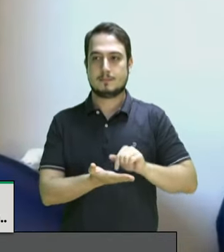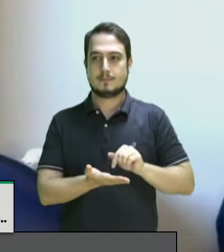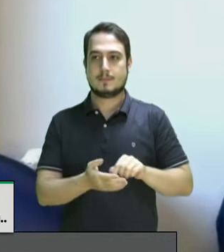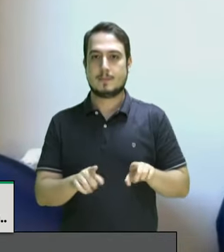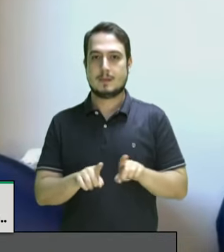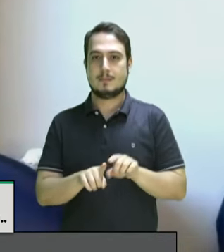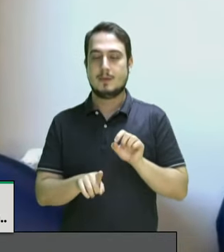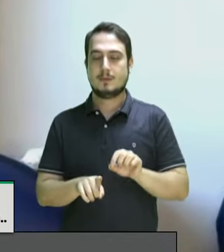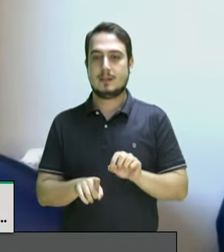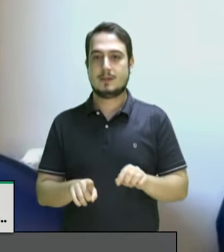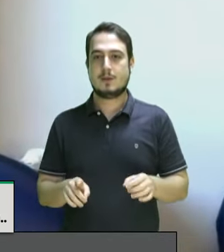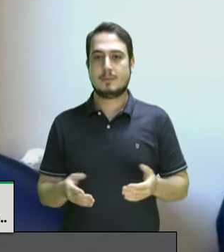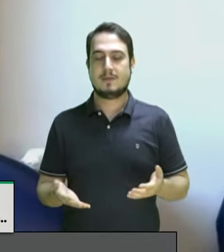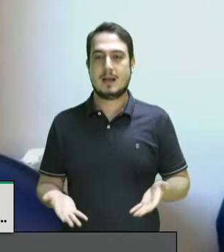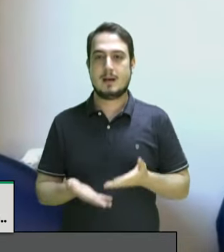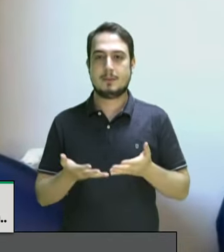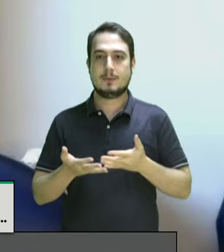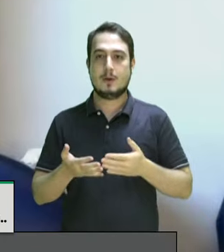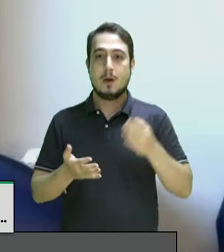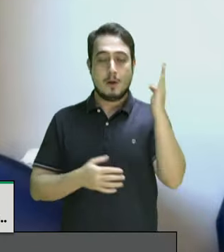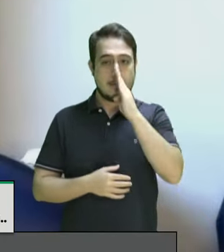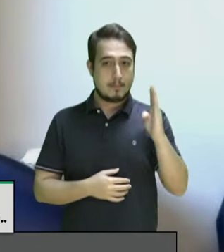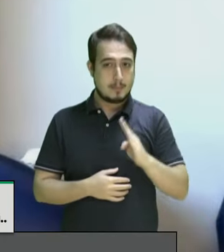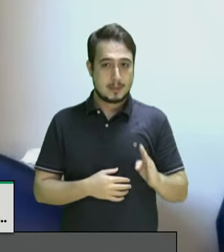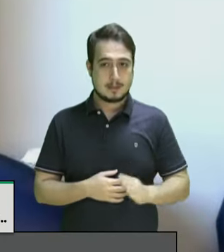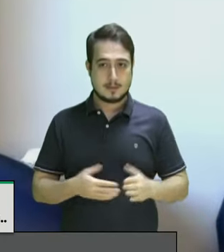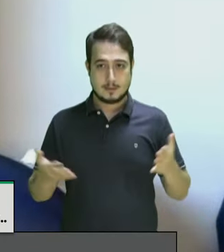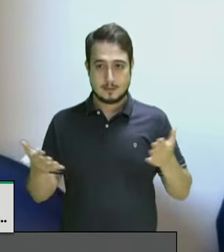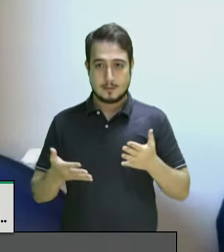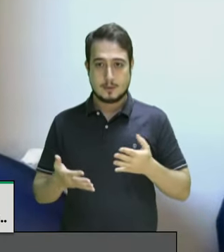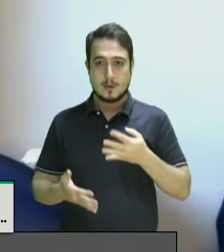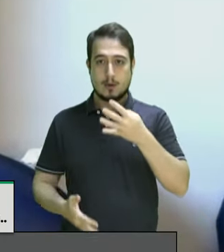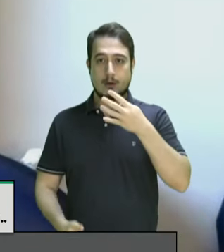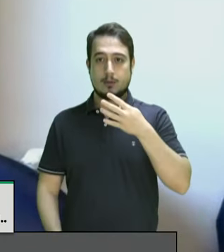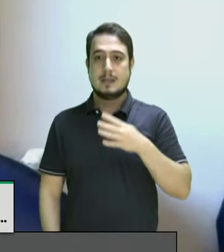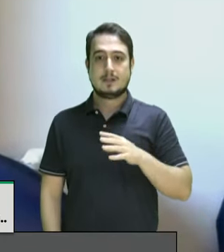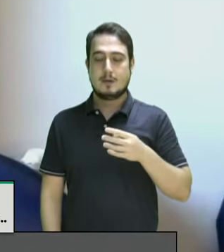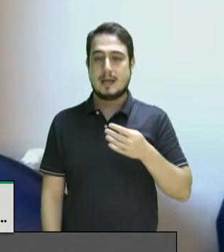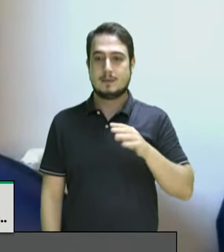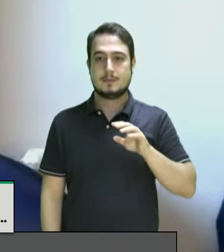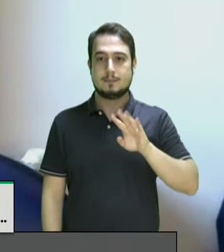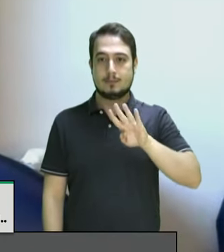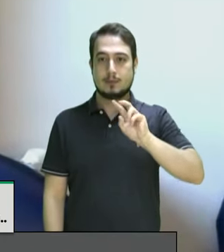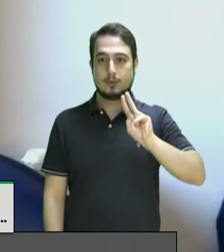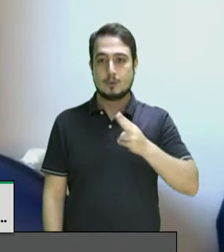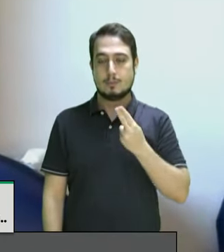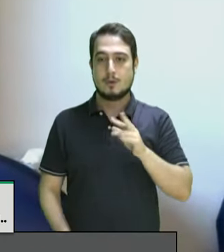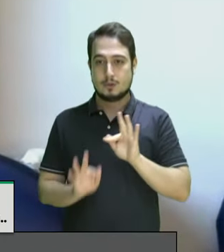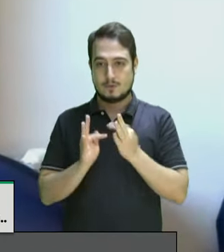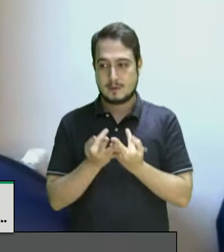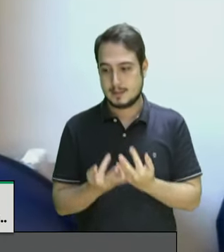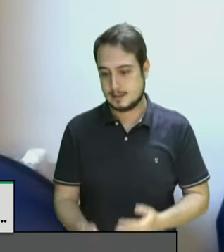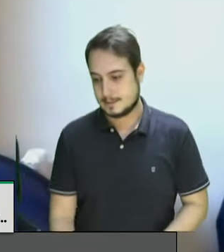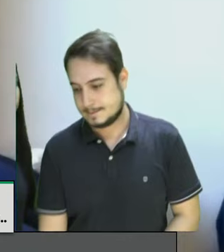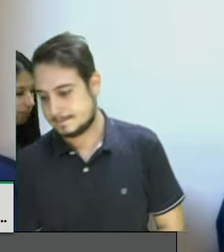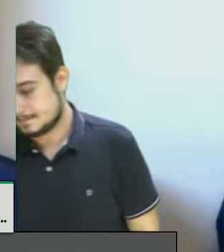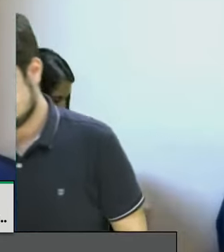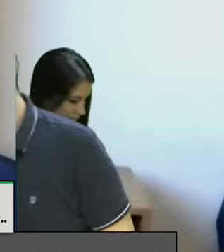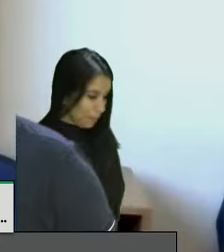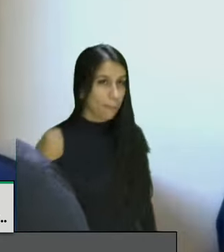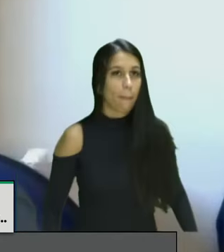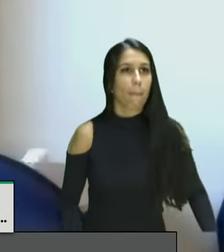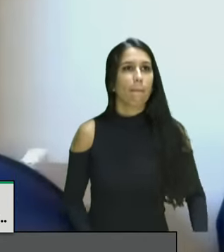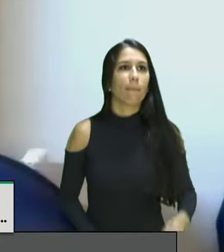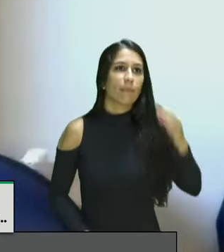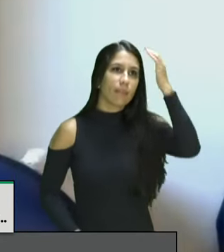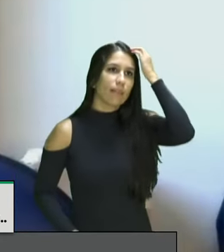pretas e pardas no Brasil hoje quase 2 milhões de famílias estão na fila para receber o bolsa família que vem sofrendo restrições